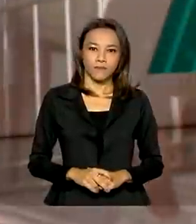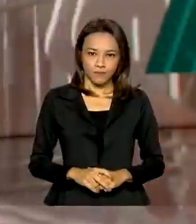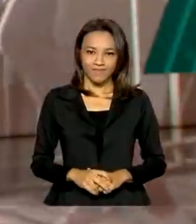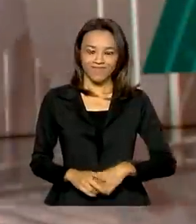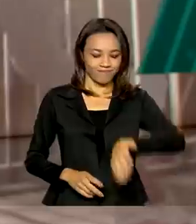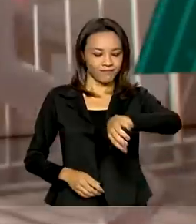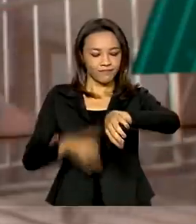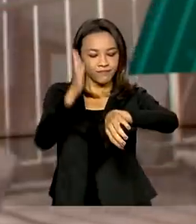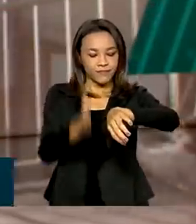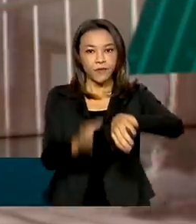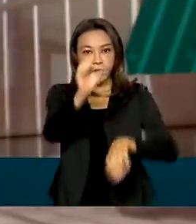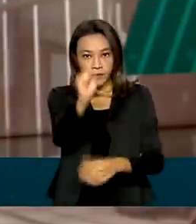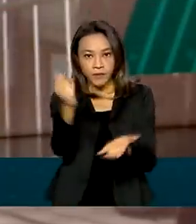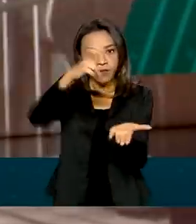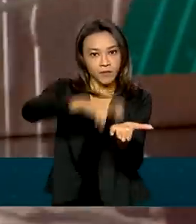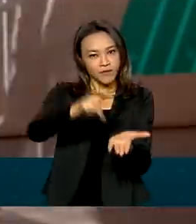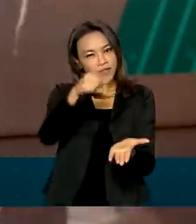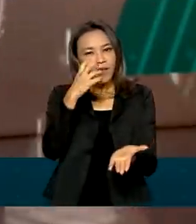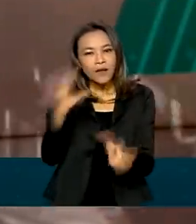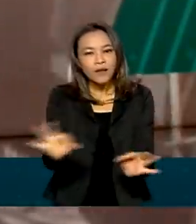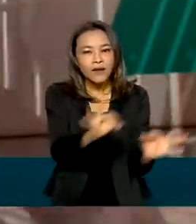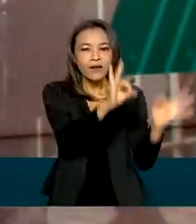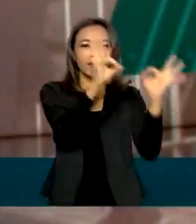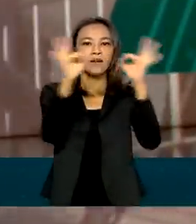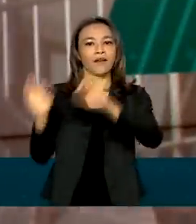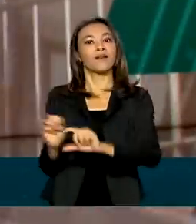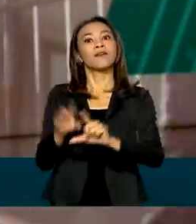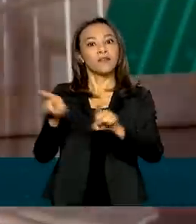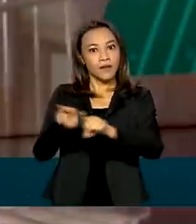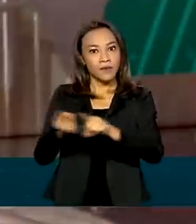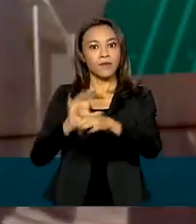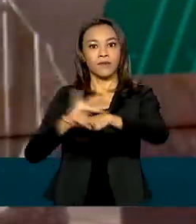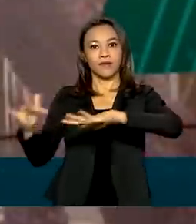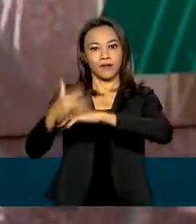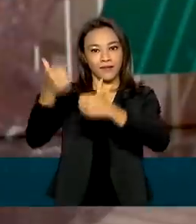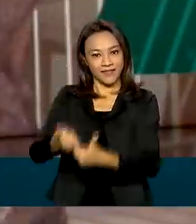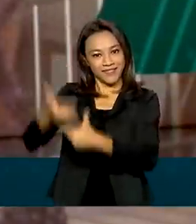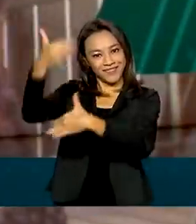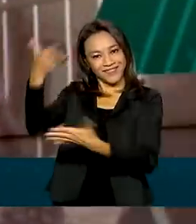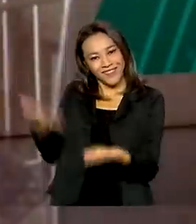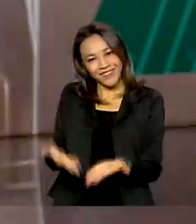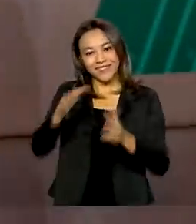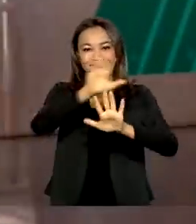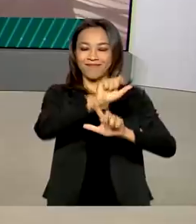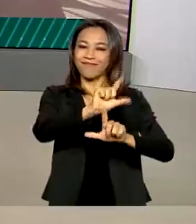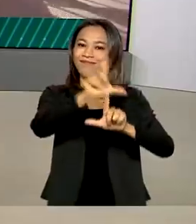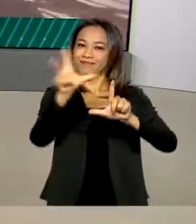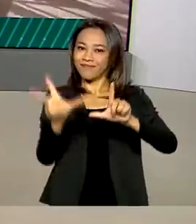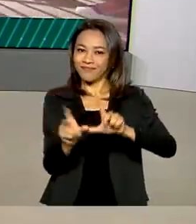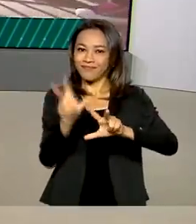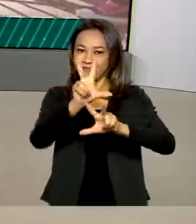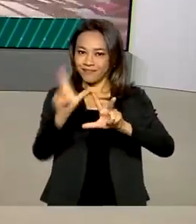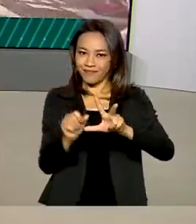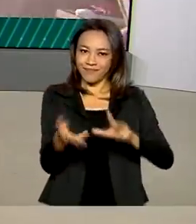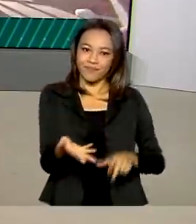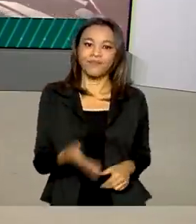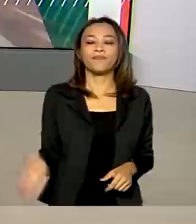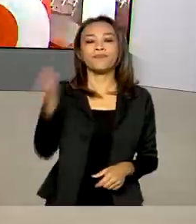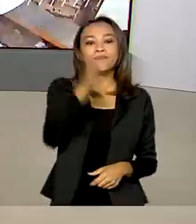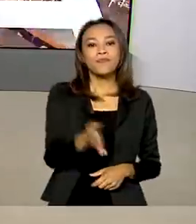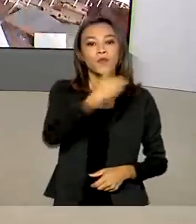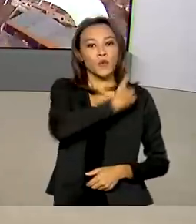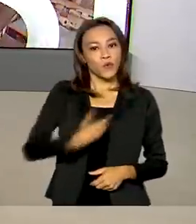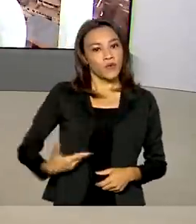Oito horas agora, você nos acompanha ao vivo também pelas redes sociais da TV Brasil. O governo federal vai